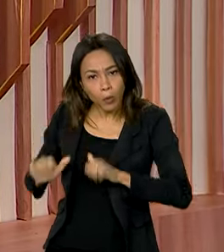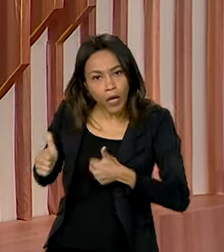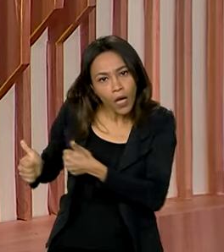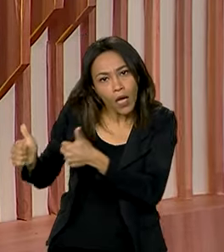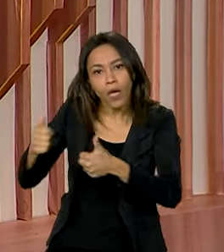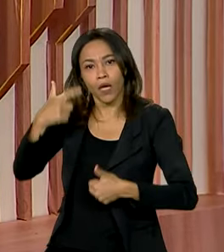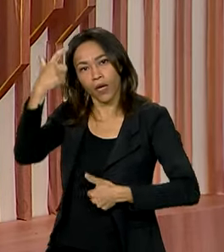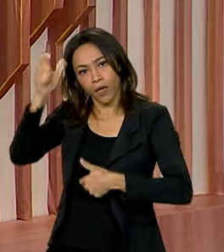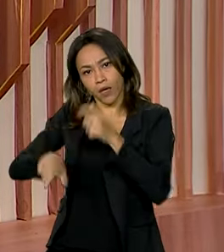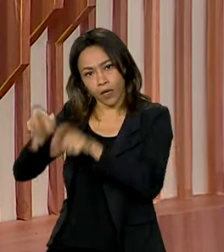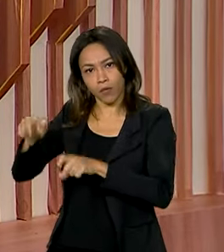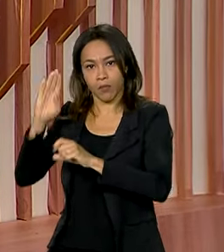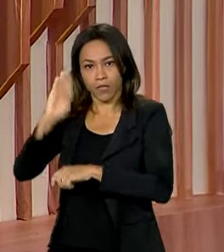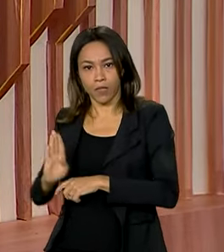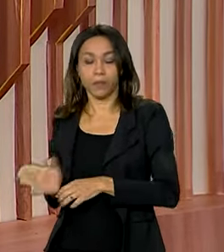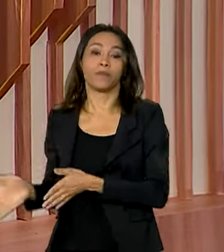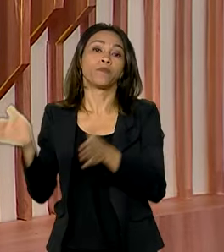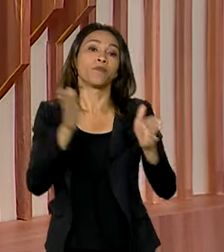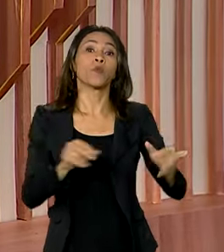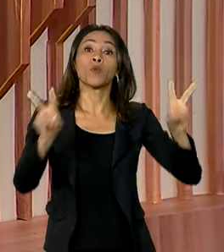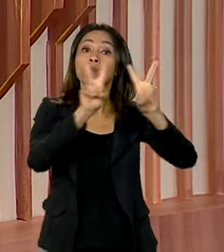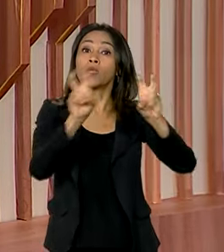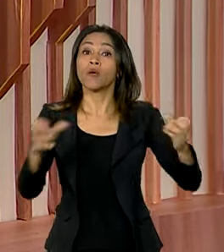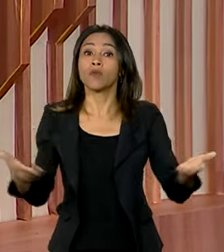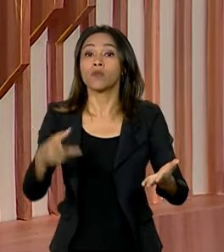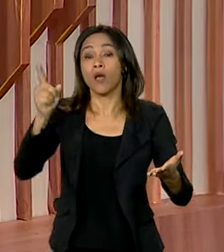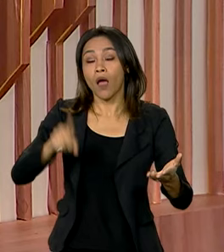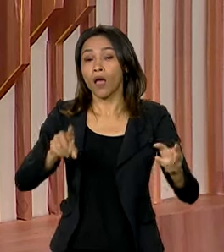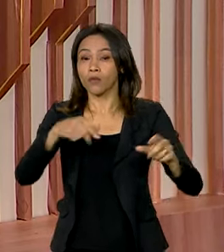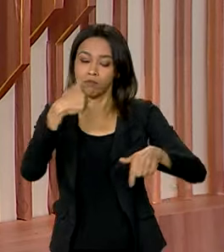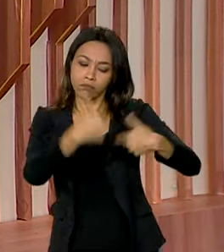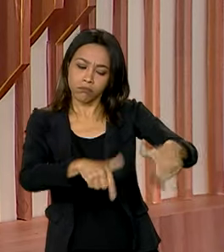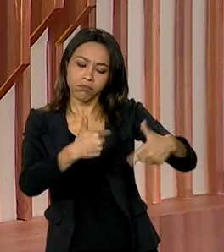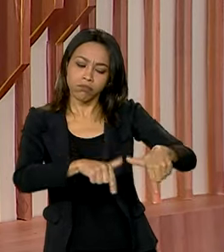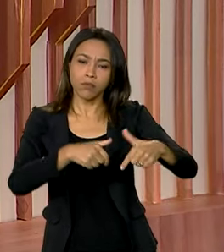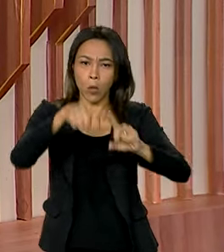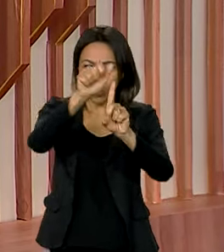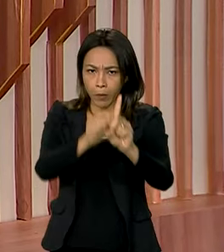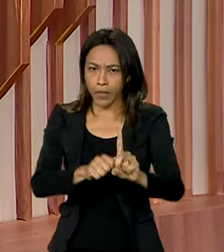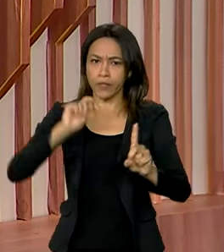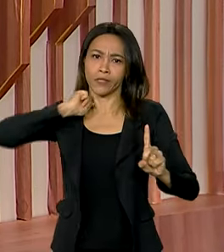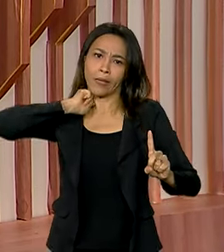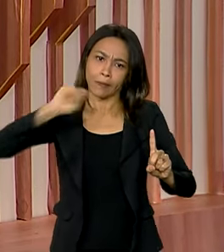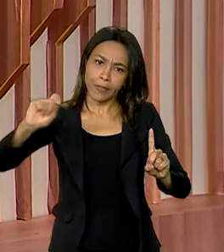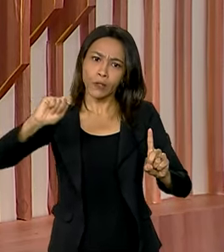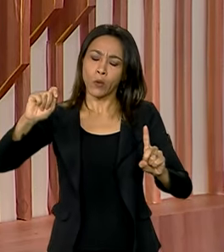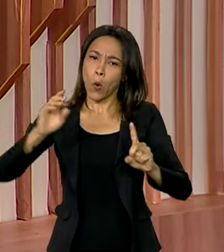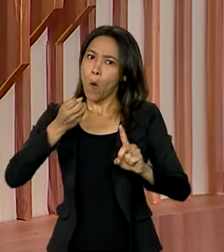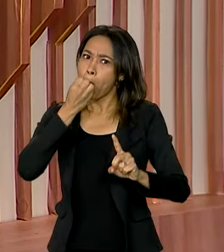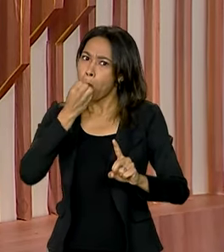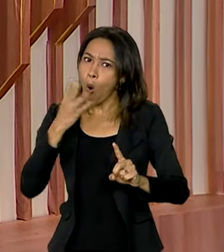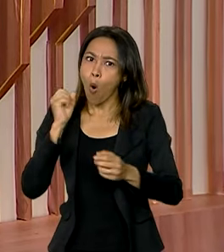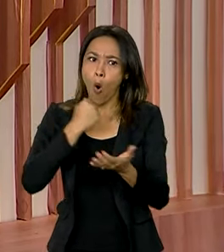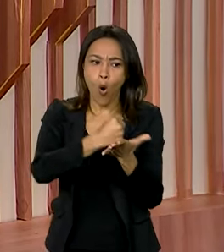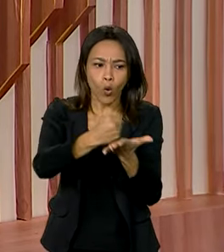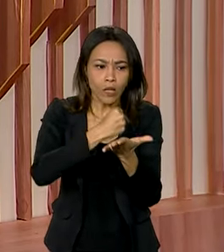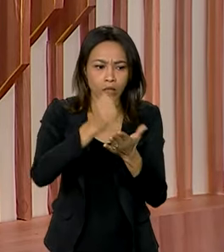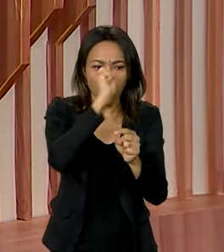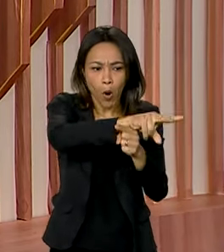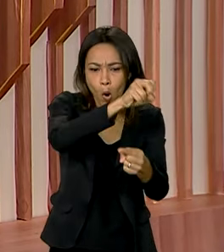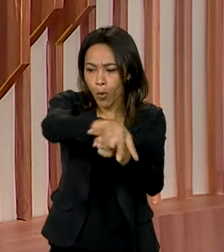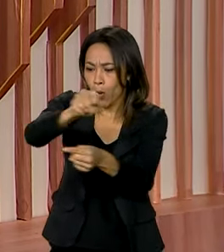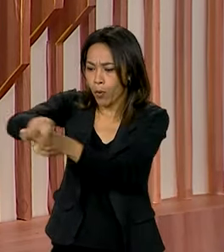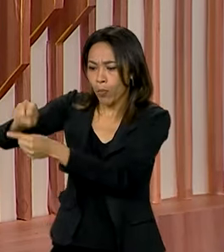rumo certo de hoje, o assunto é emprego. O mês de abril superou as expectativas de geração de vagas com carteira assinada,